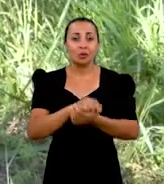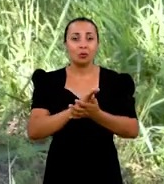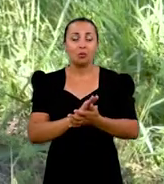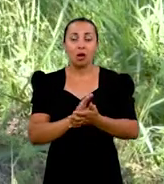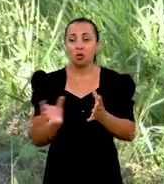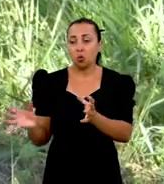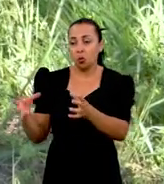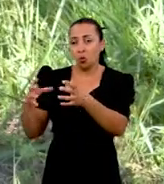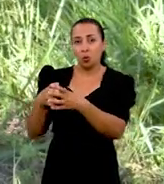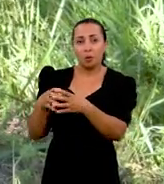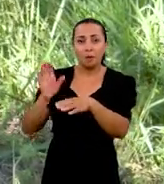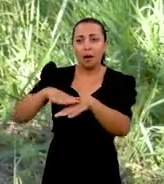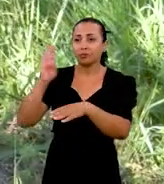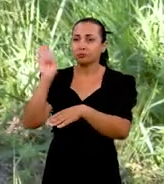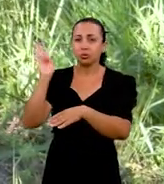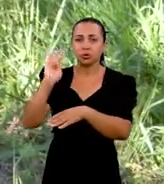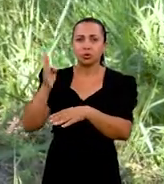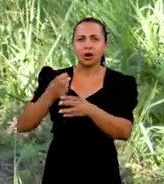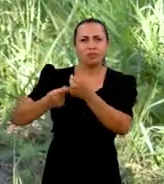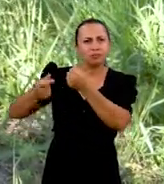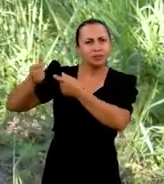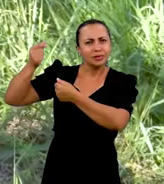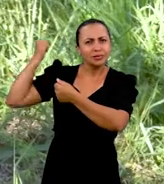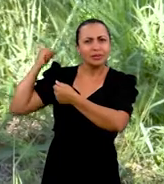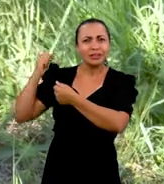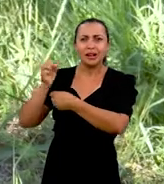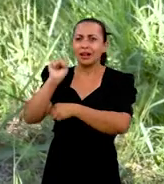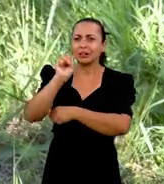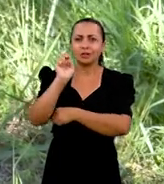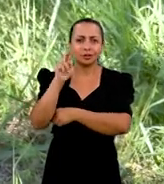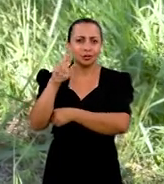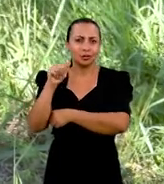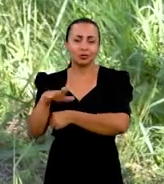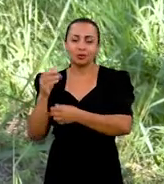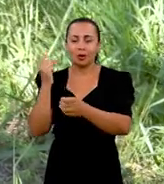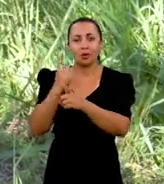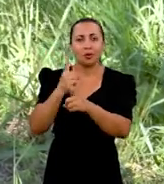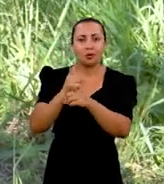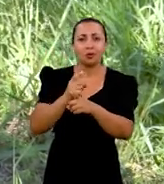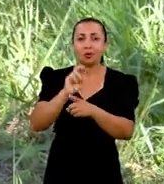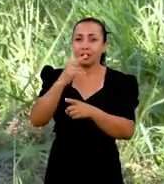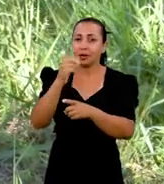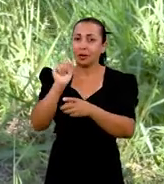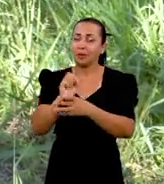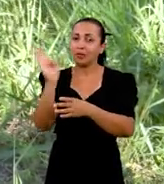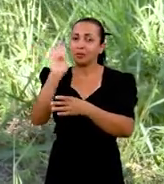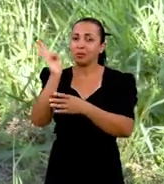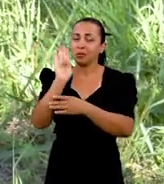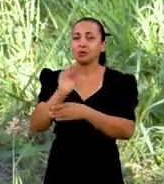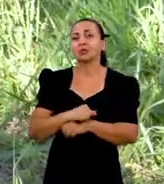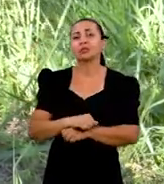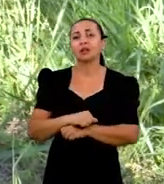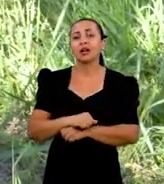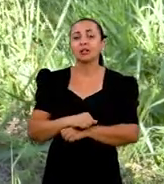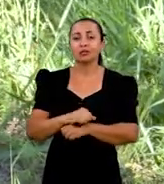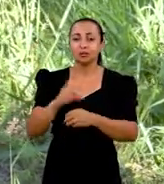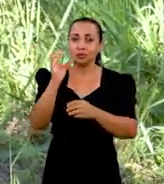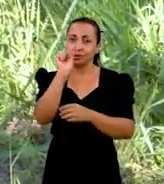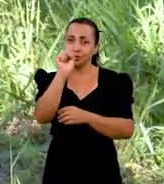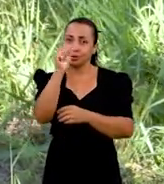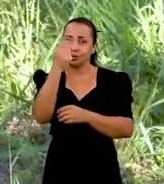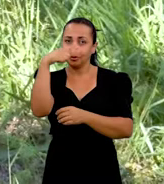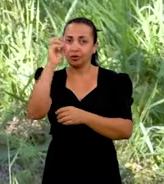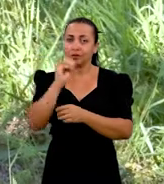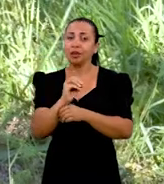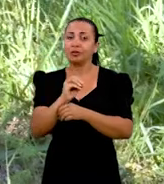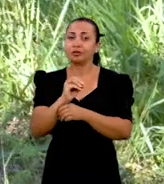Uma das coleções biológicas mais antigas de Sergipe se encontra atualmente no herbário do Departamento de Biologia do Campus de